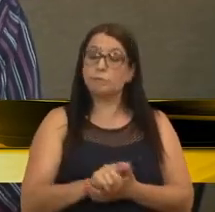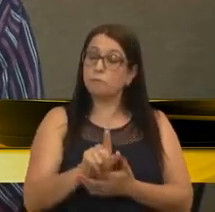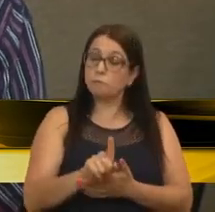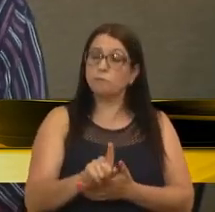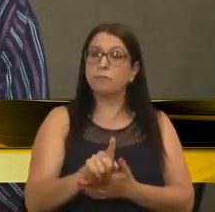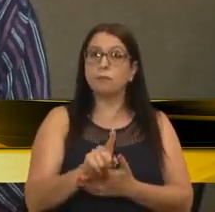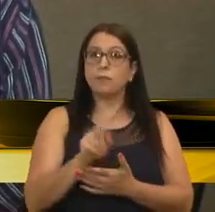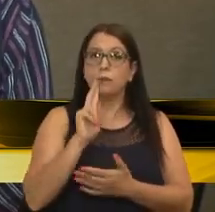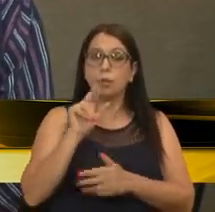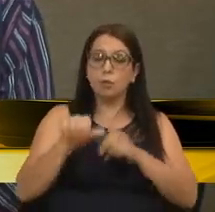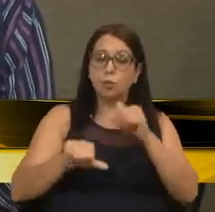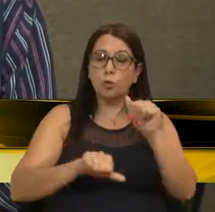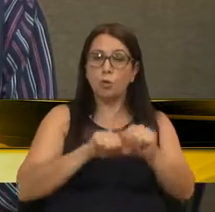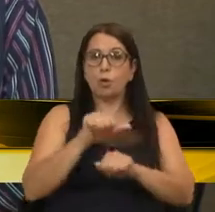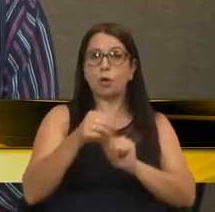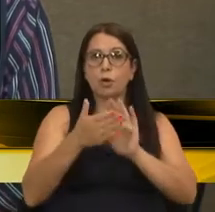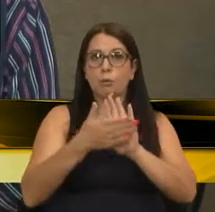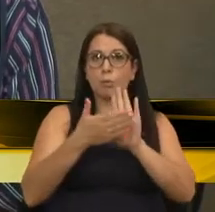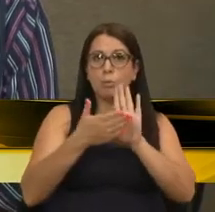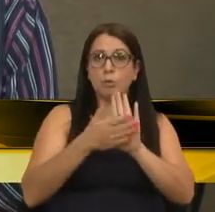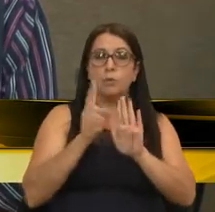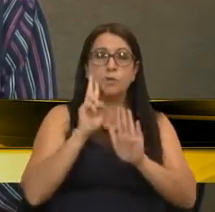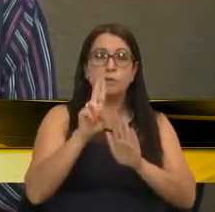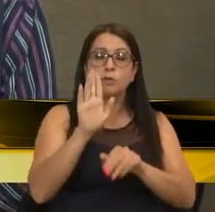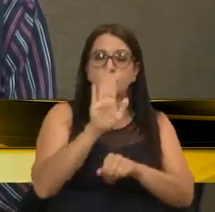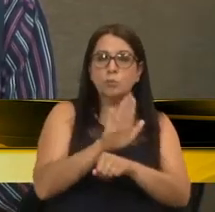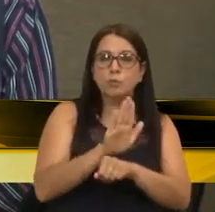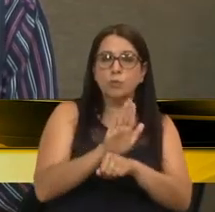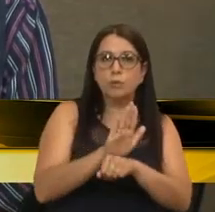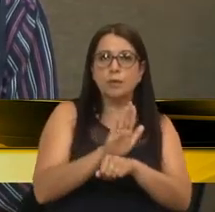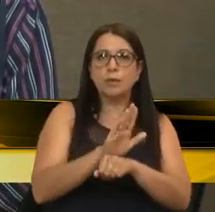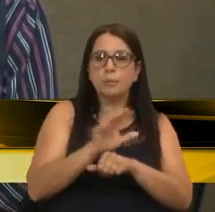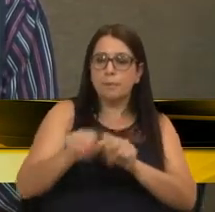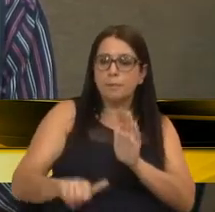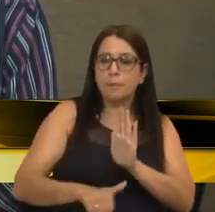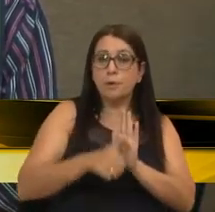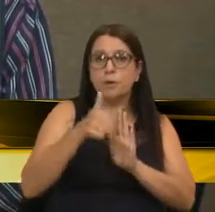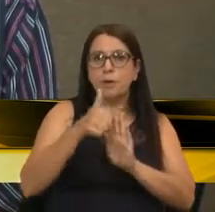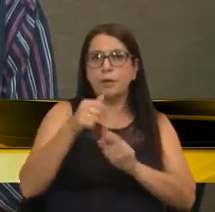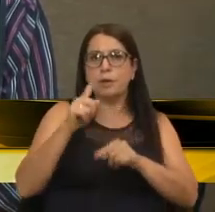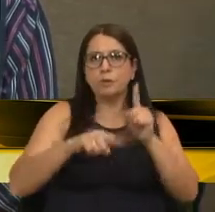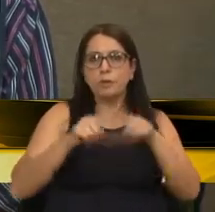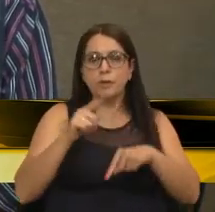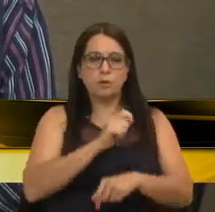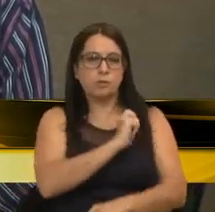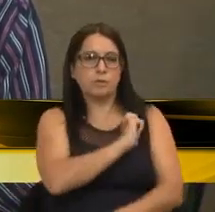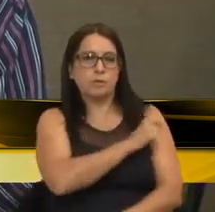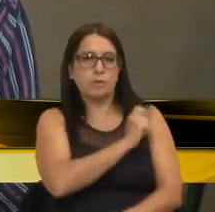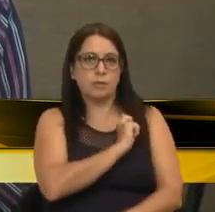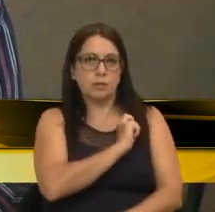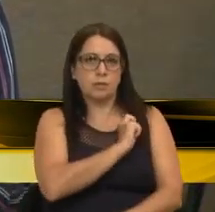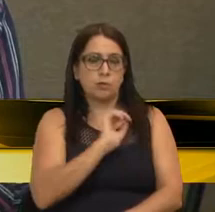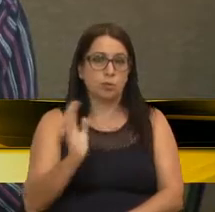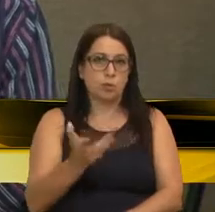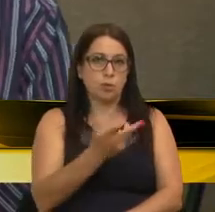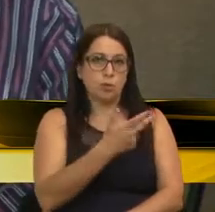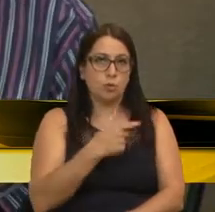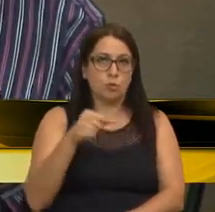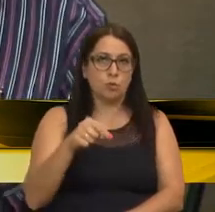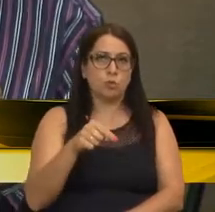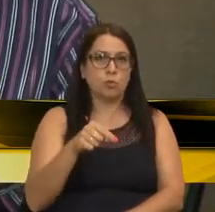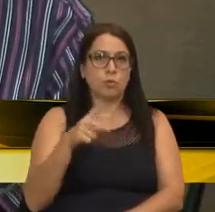sentido, a alteração proposta que visa contribuir para o perfeiçoamento da atividade fiscalizadora dos parlamentares